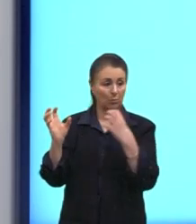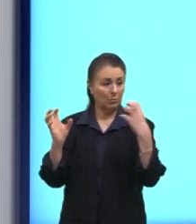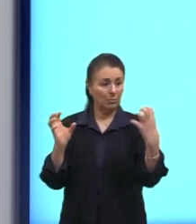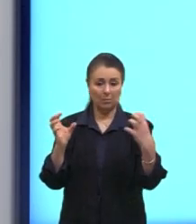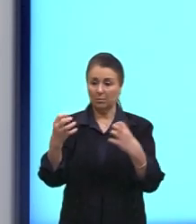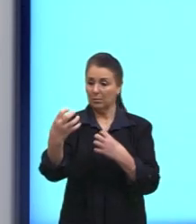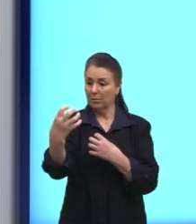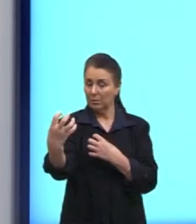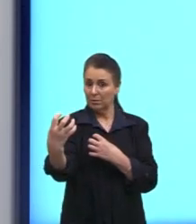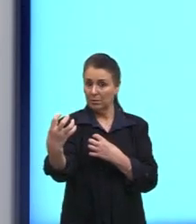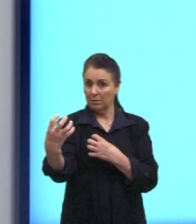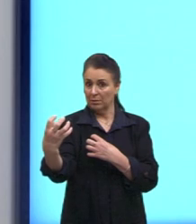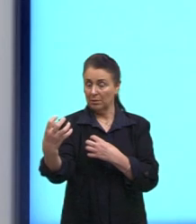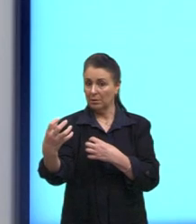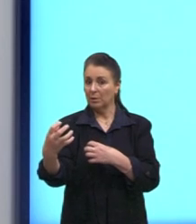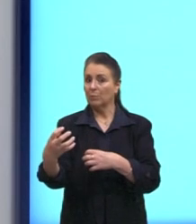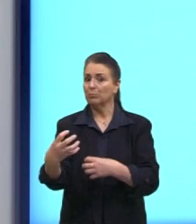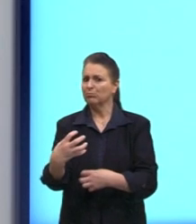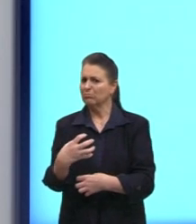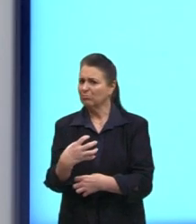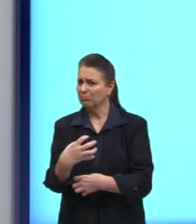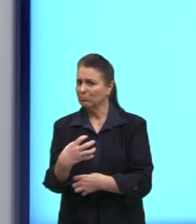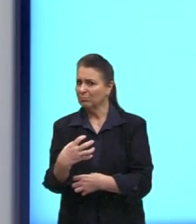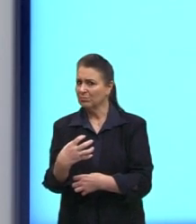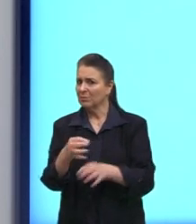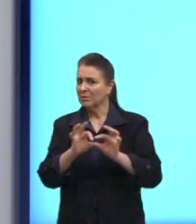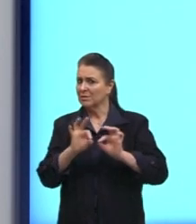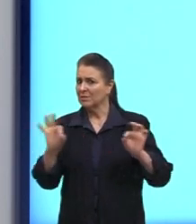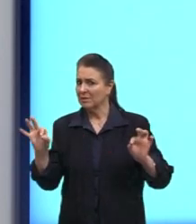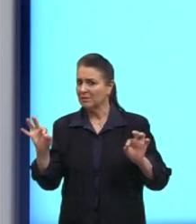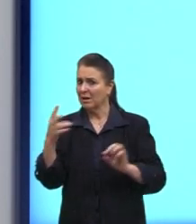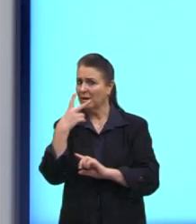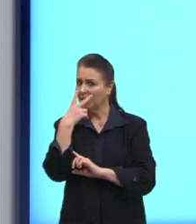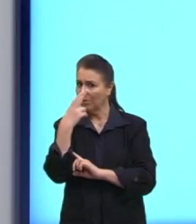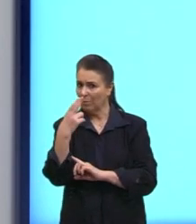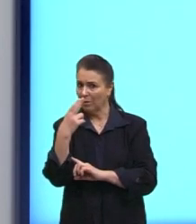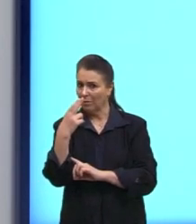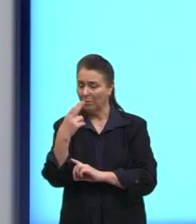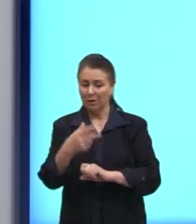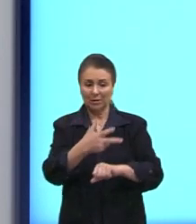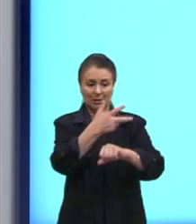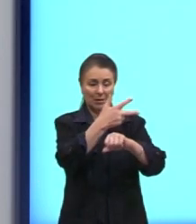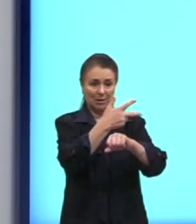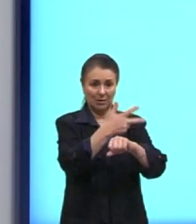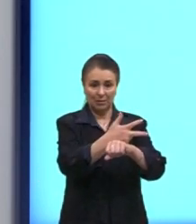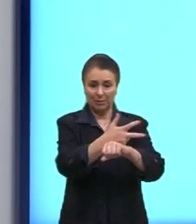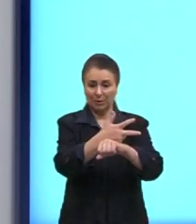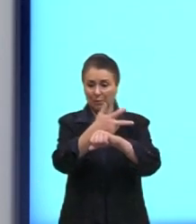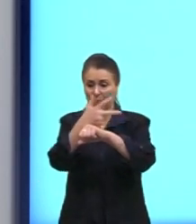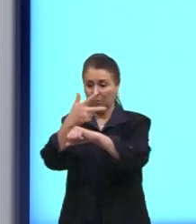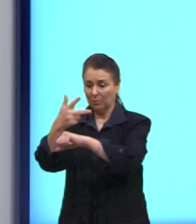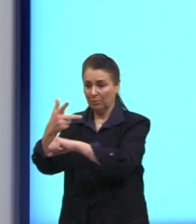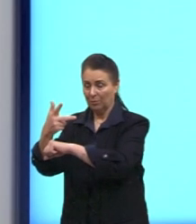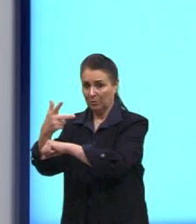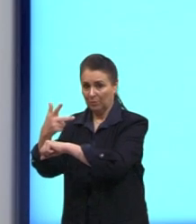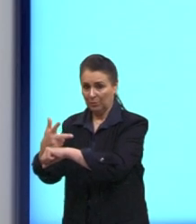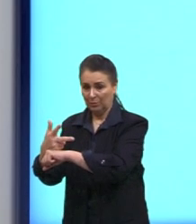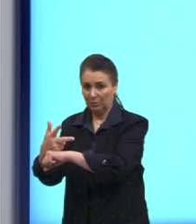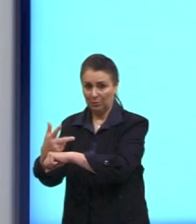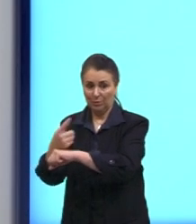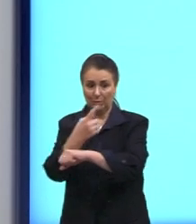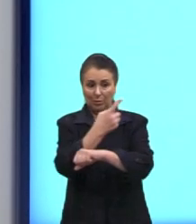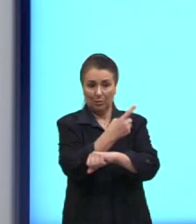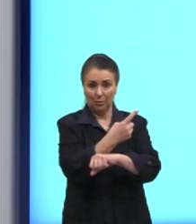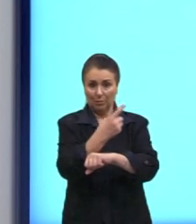nós temos, de forma que fique com a mesma distância até a câmera 1 e até a câmera 2. Então, equidistante